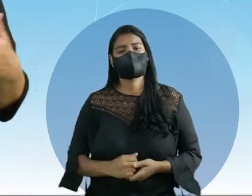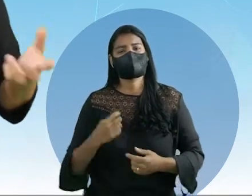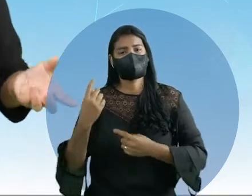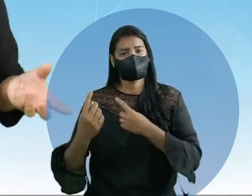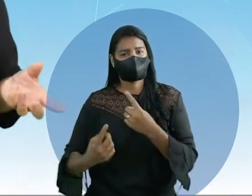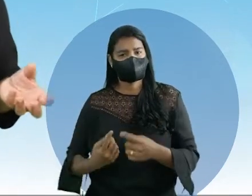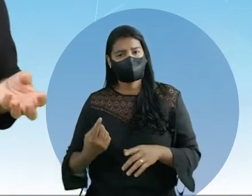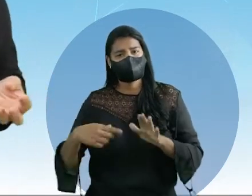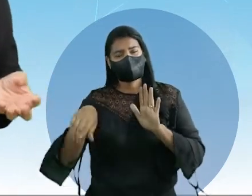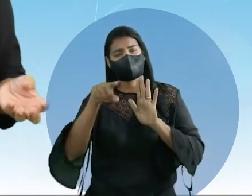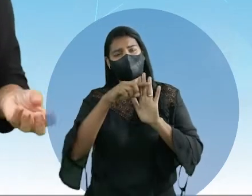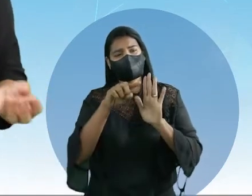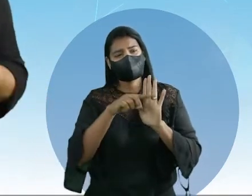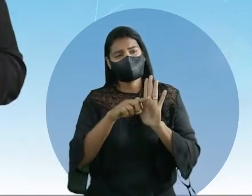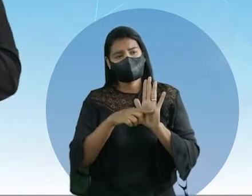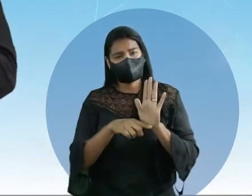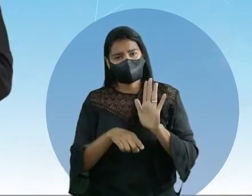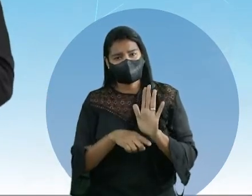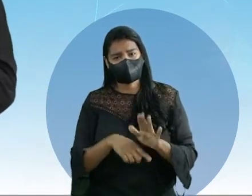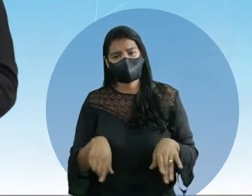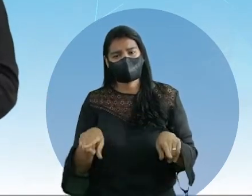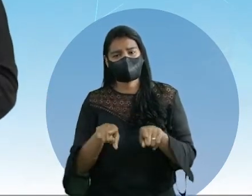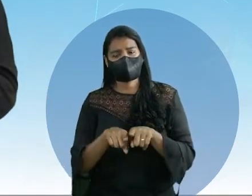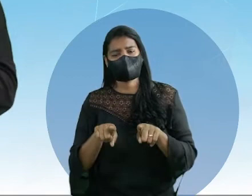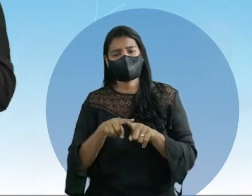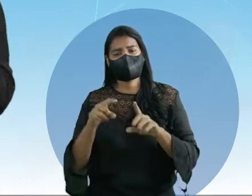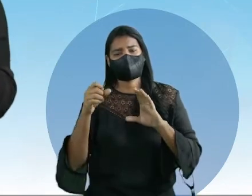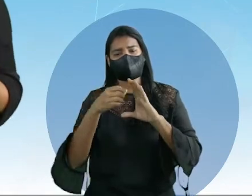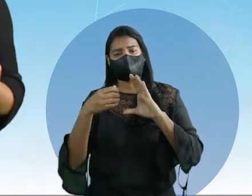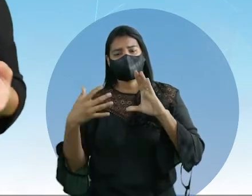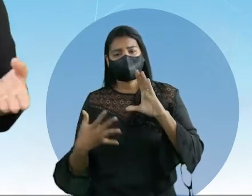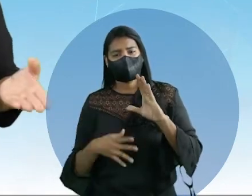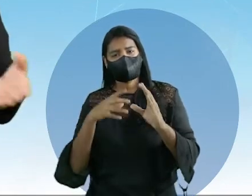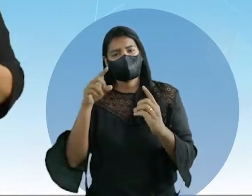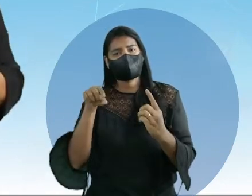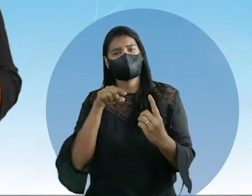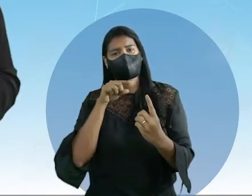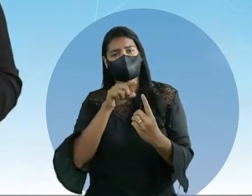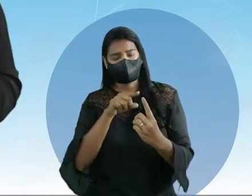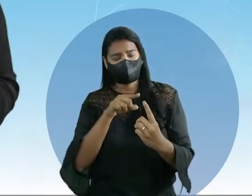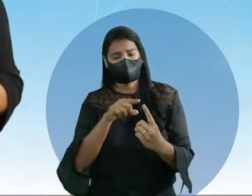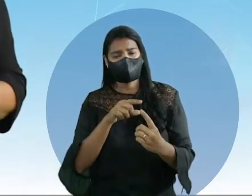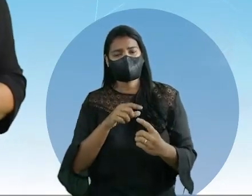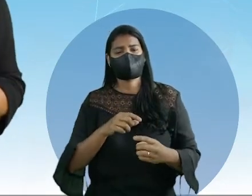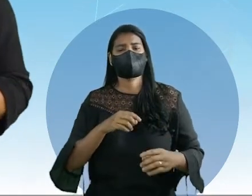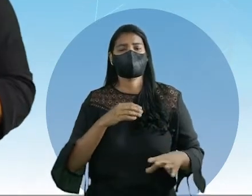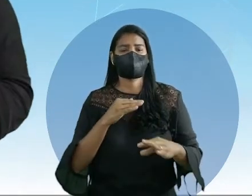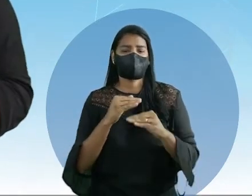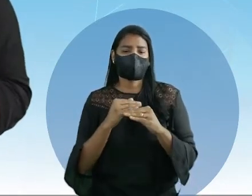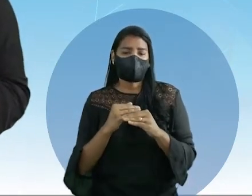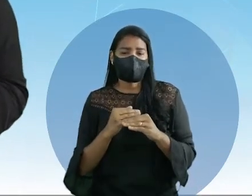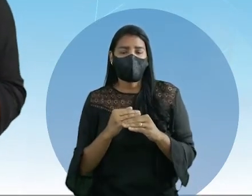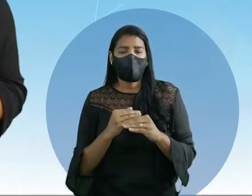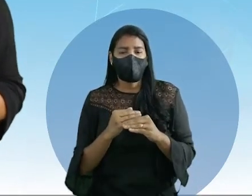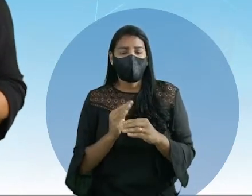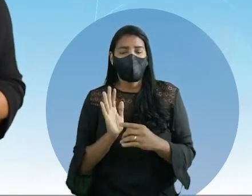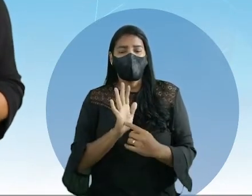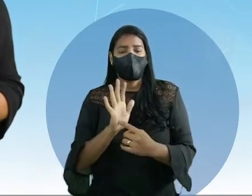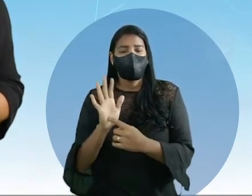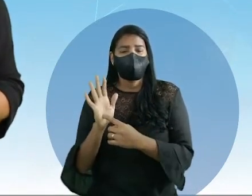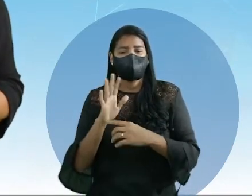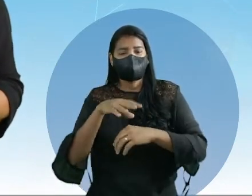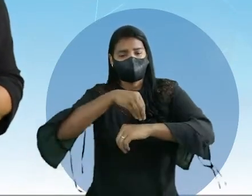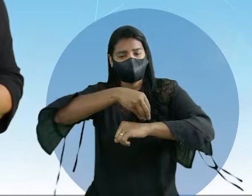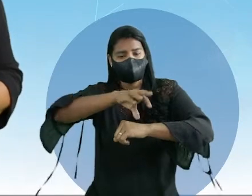um recebe uma classificação de acordo com as suas características, objetivos e a seres atingidos. Então, essas unidades, ela pode ser